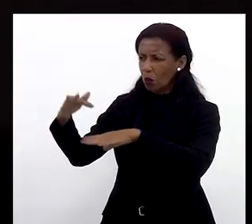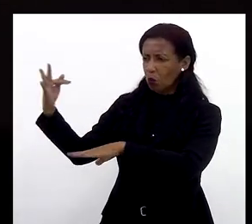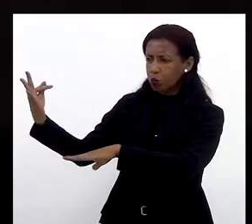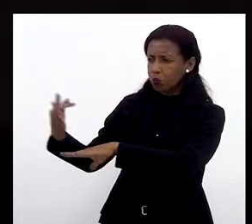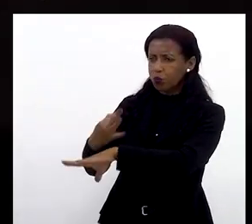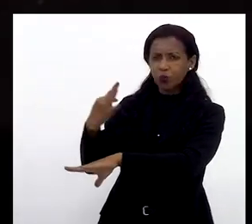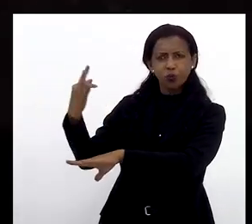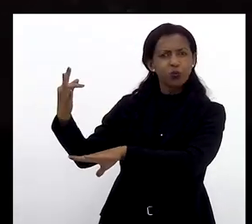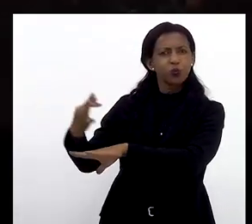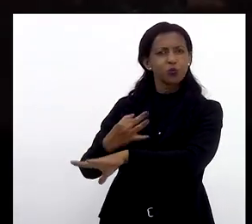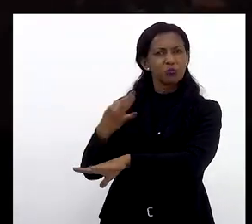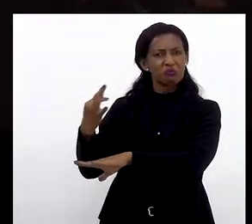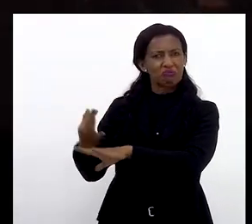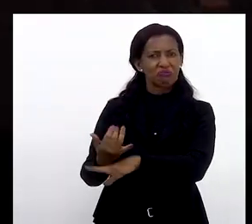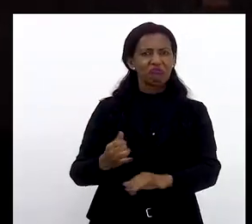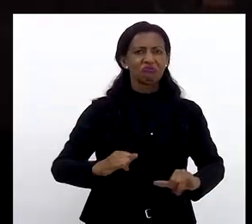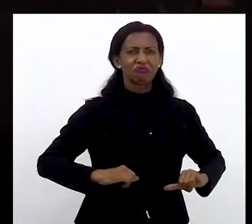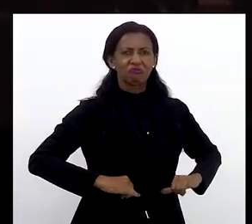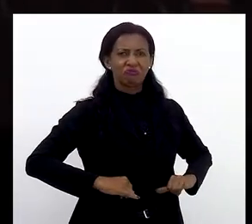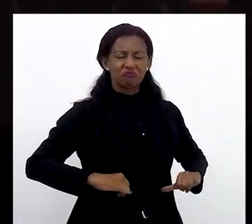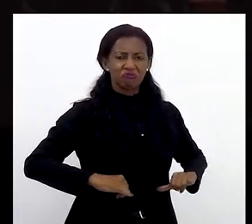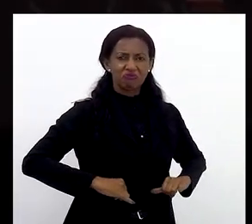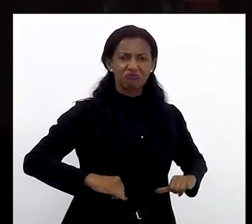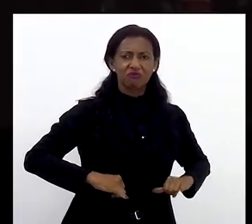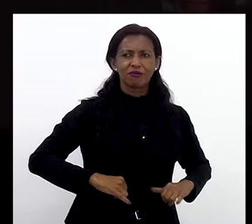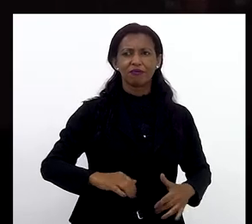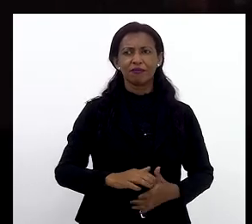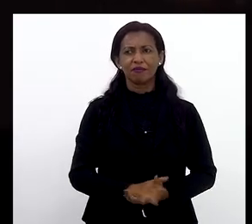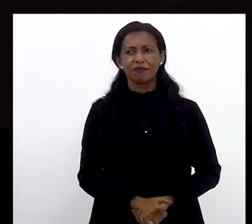tamanha judiação?